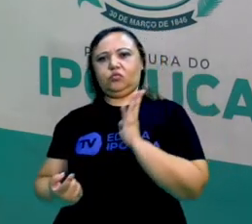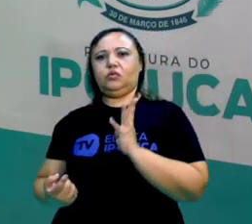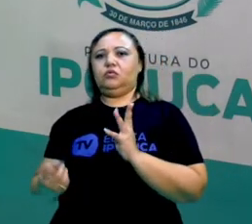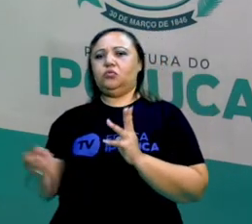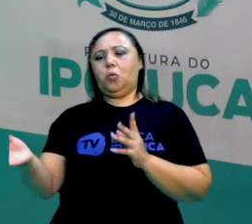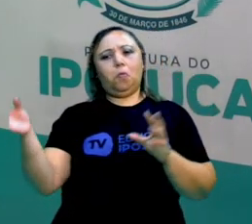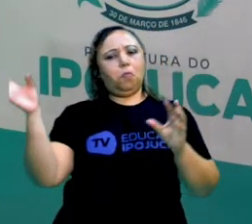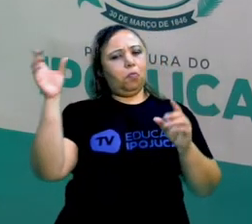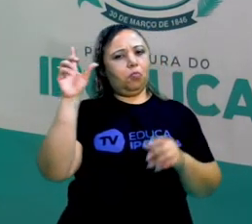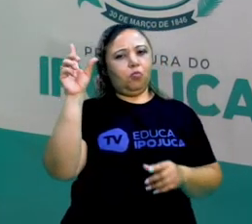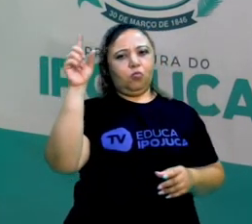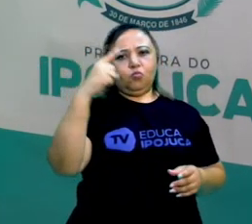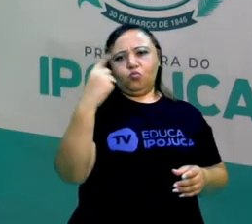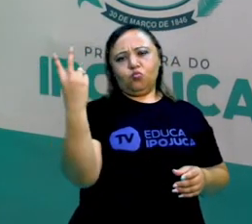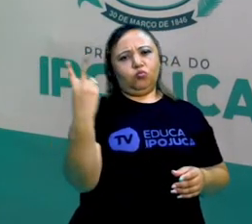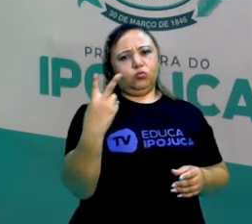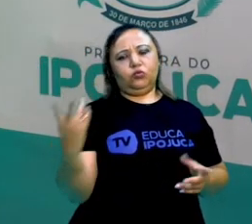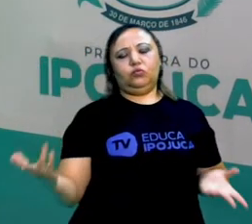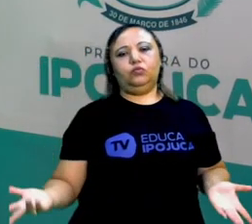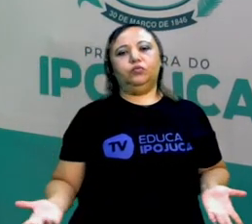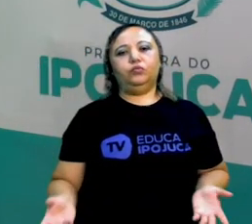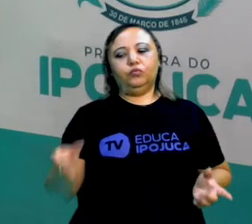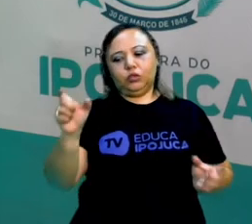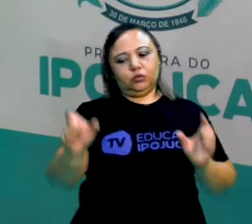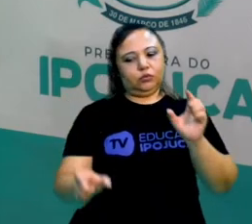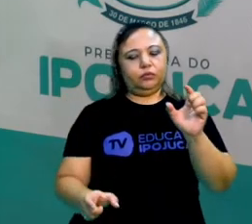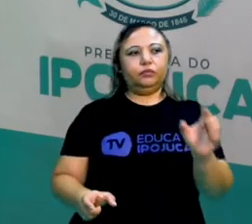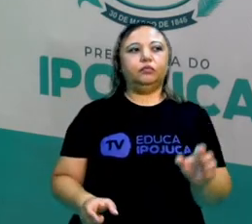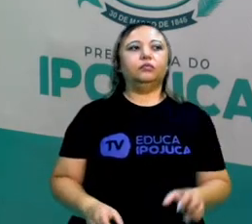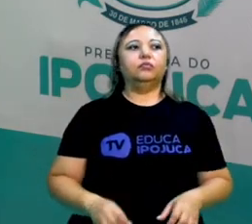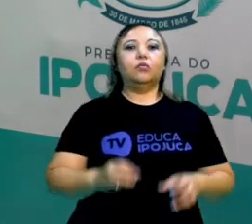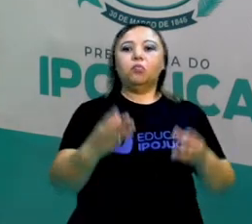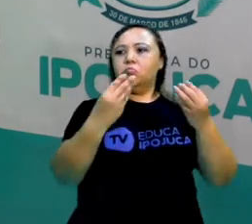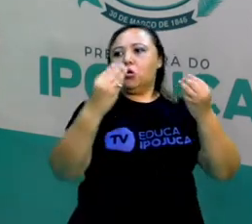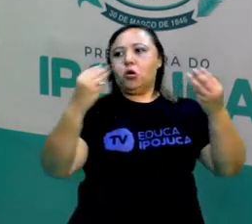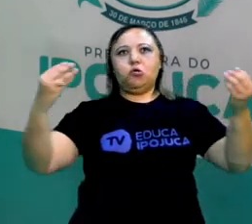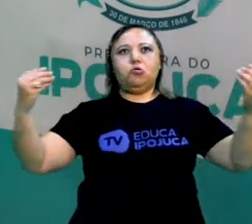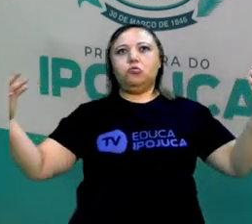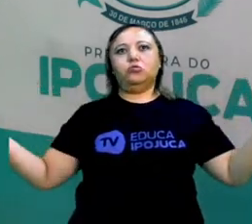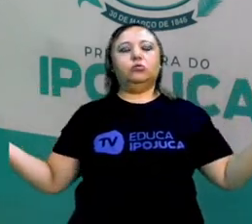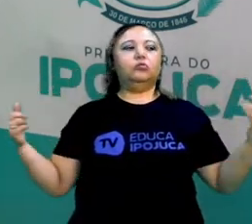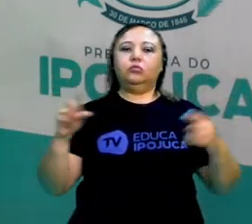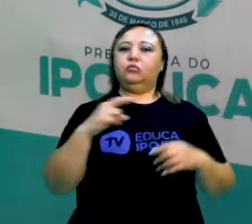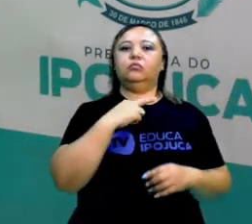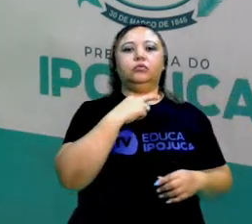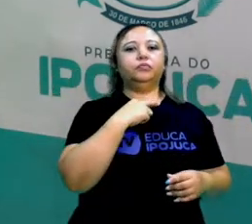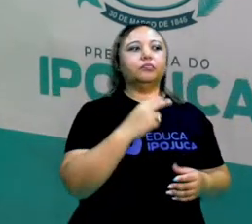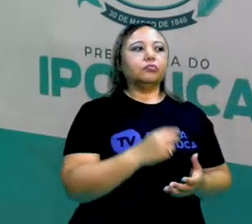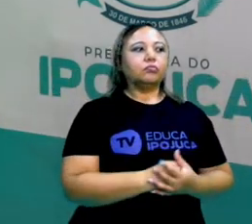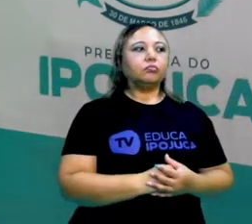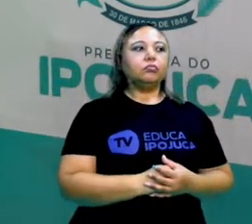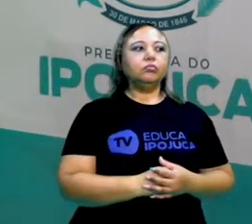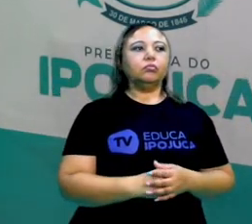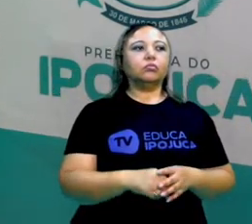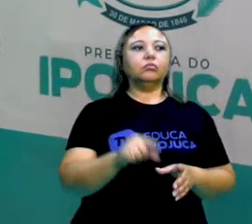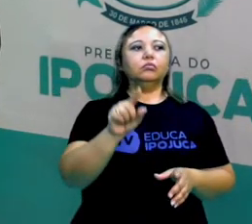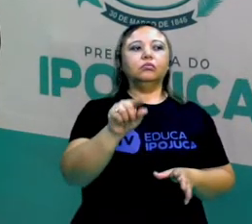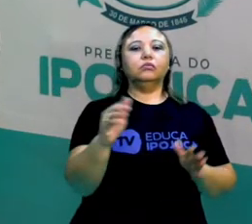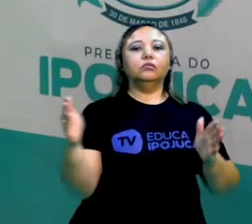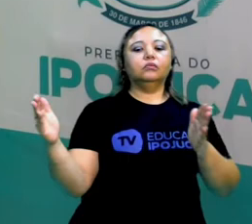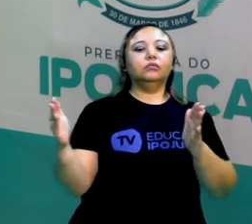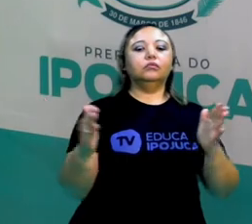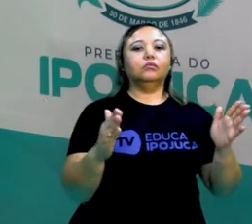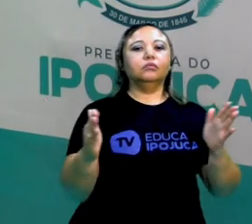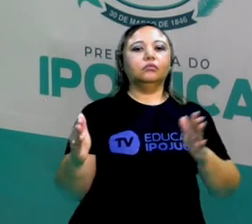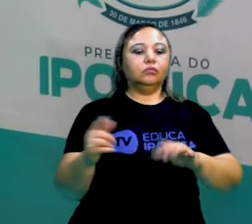ou menos, a partir de dois ou um. Só não pode ter muitos personagens. E também ele tem aquele espaço